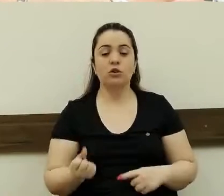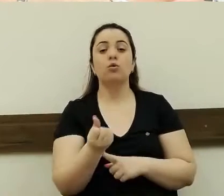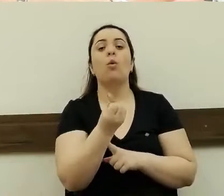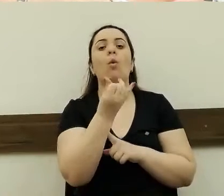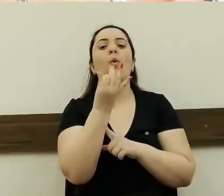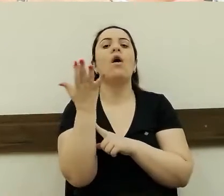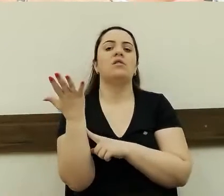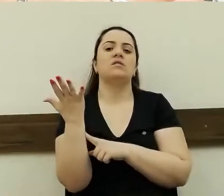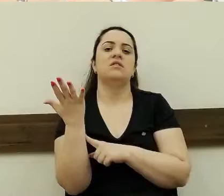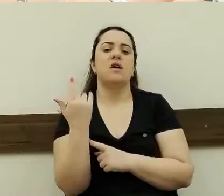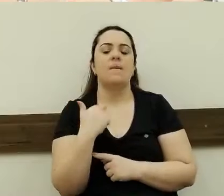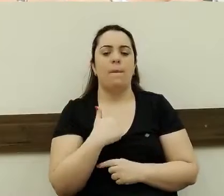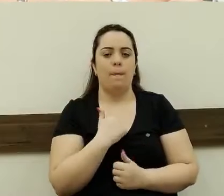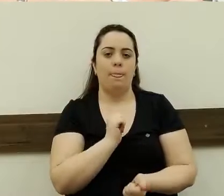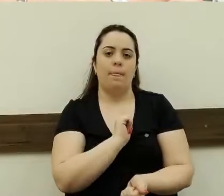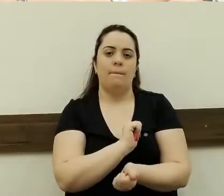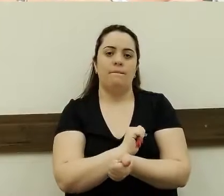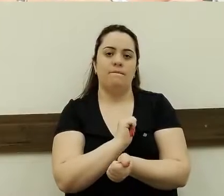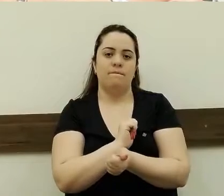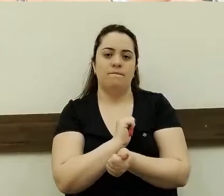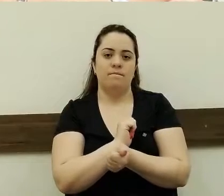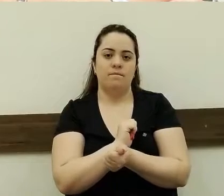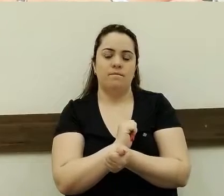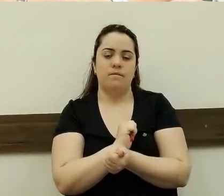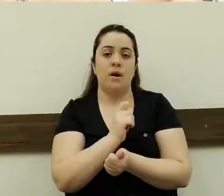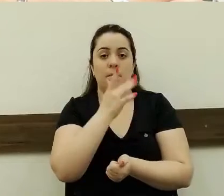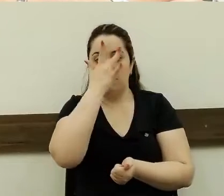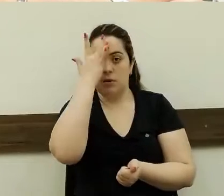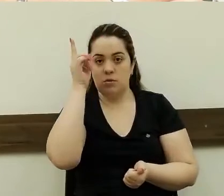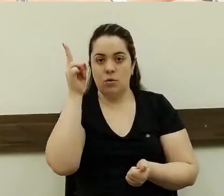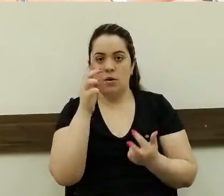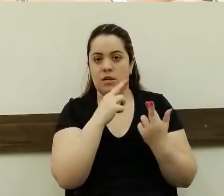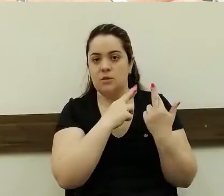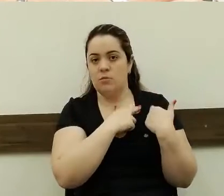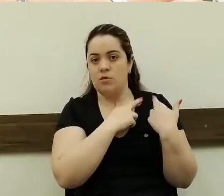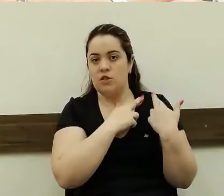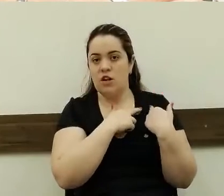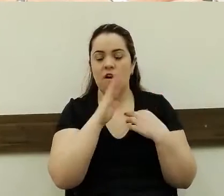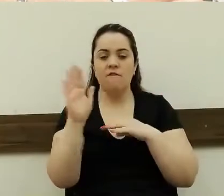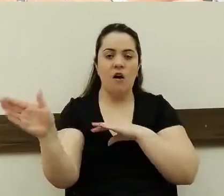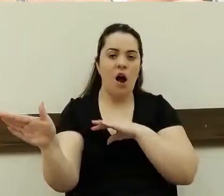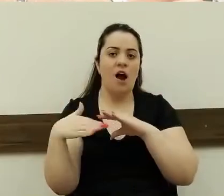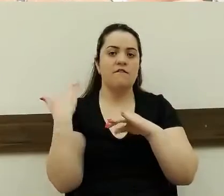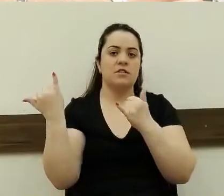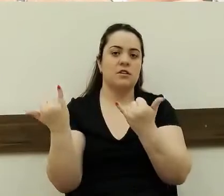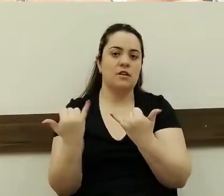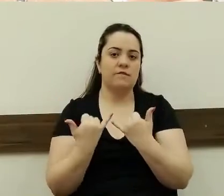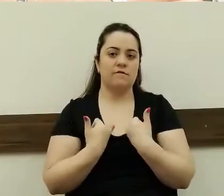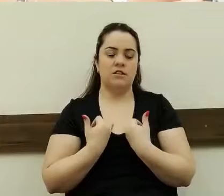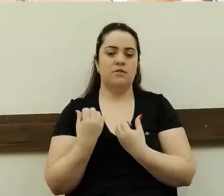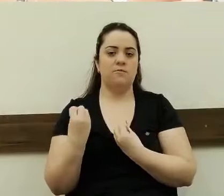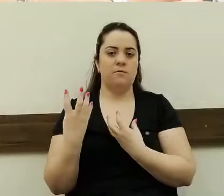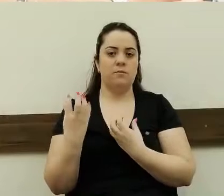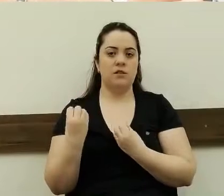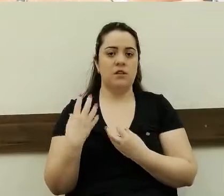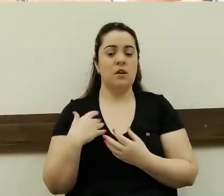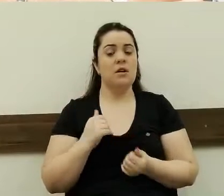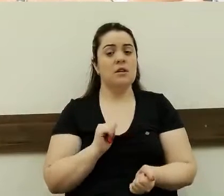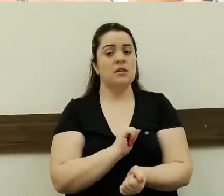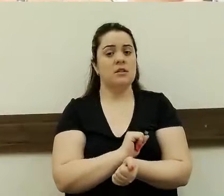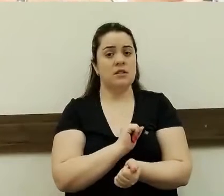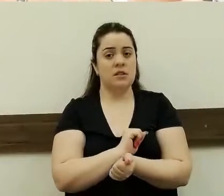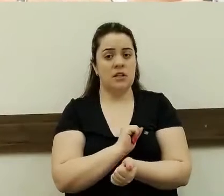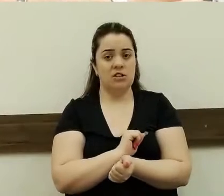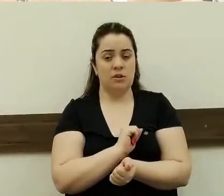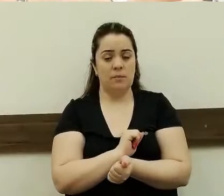Então, eu espero que a pessoa responsável nos mande essas informações, e se Deus quiser que esteja perto. Acredito que não é